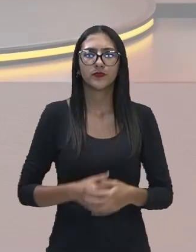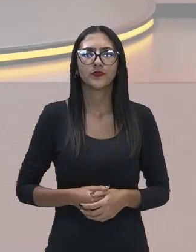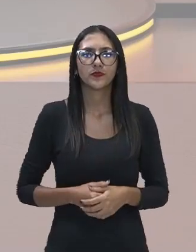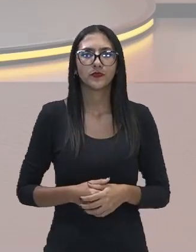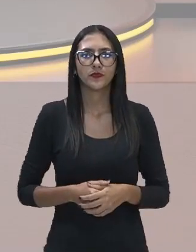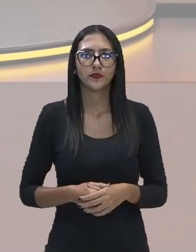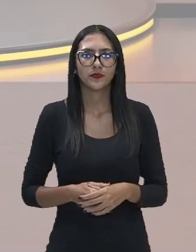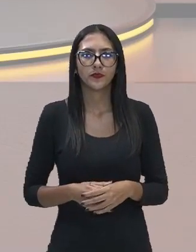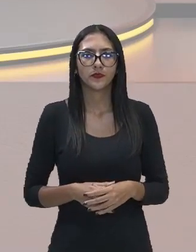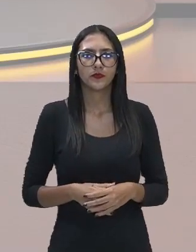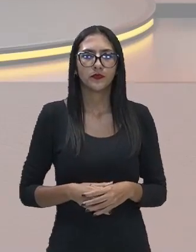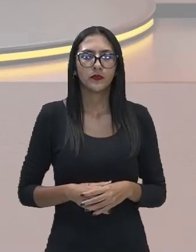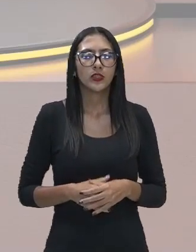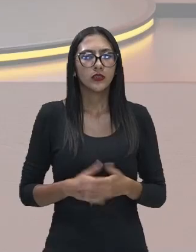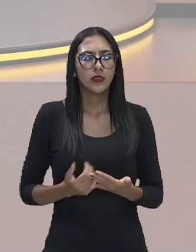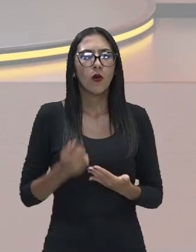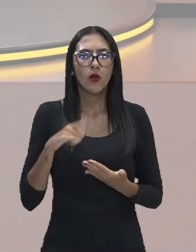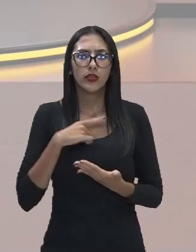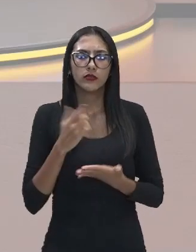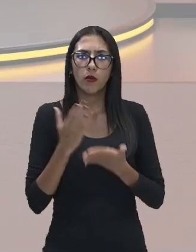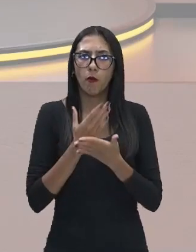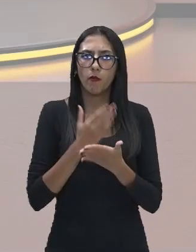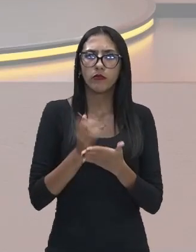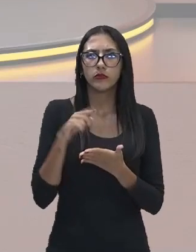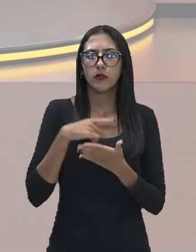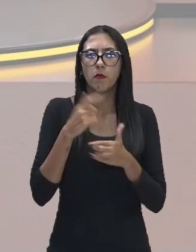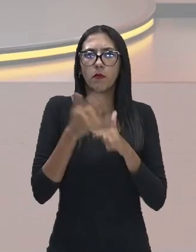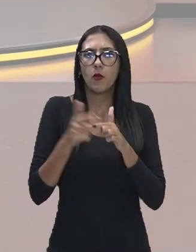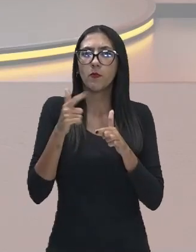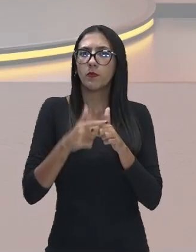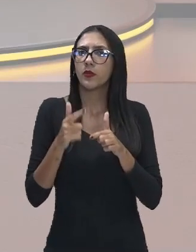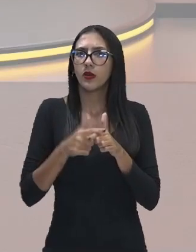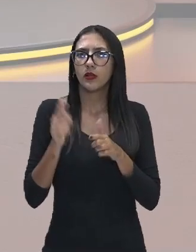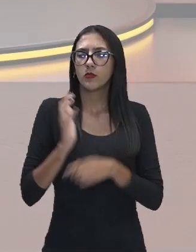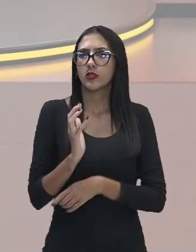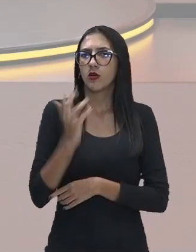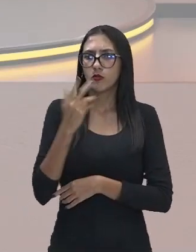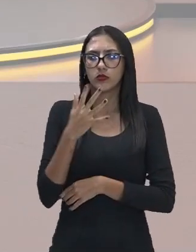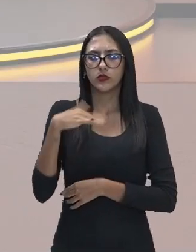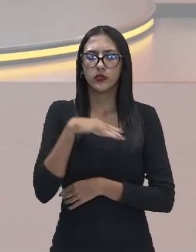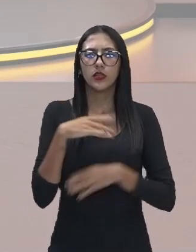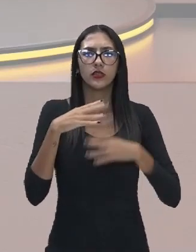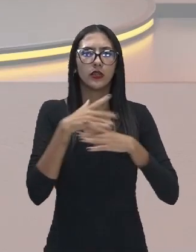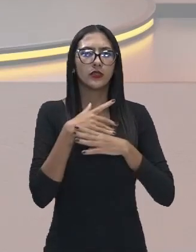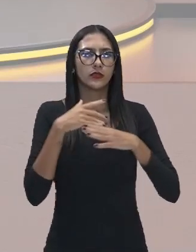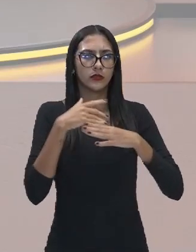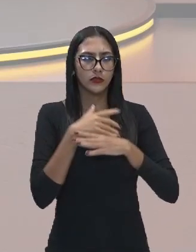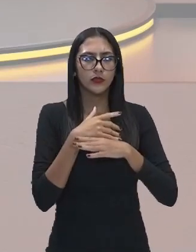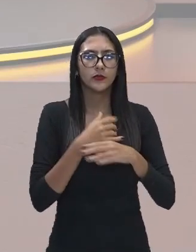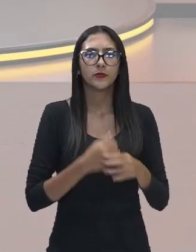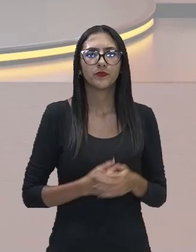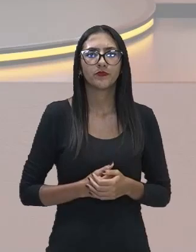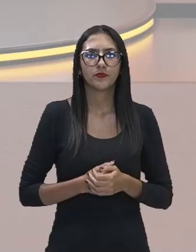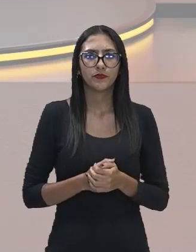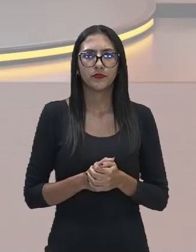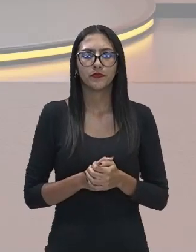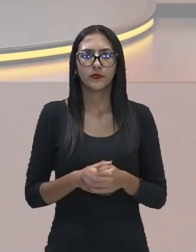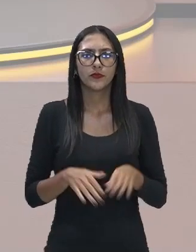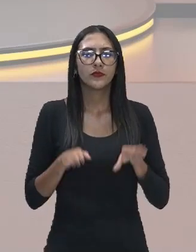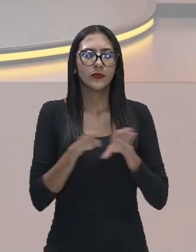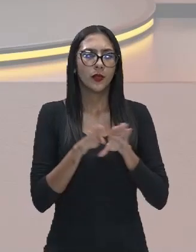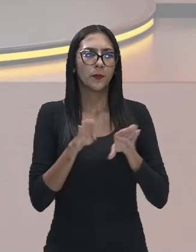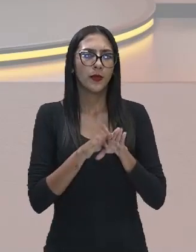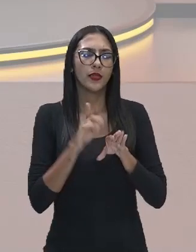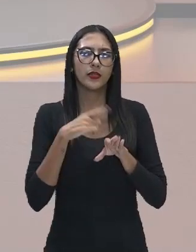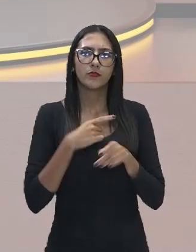bom então esses são problemas aí que acontecem nas cidades e que são legítimos de